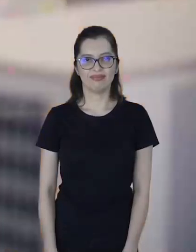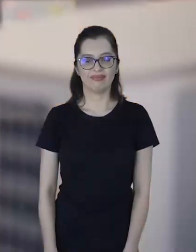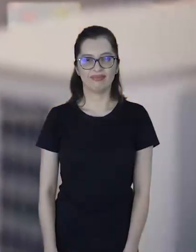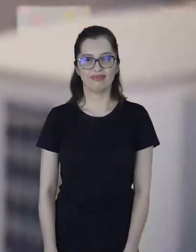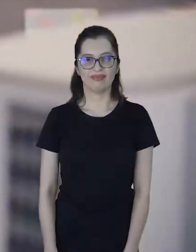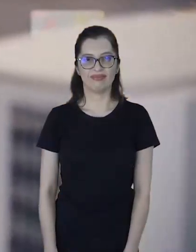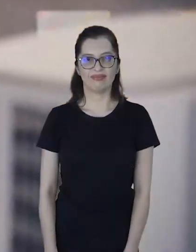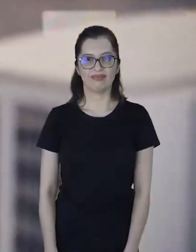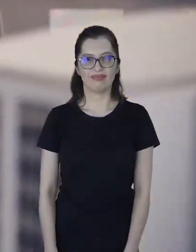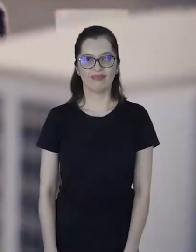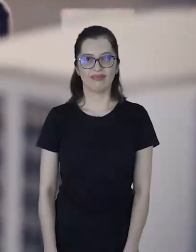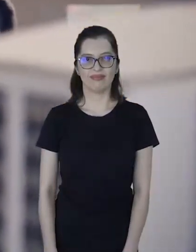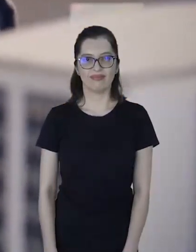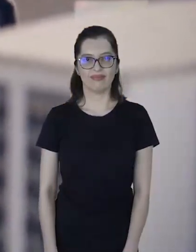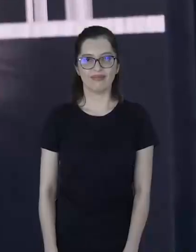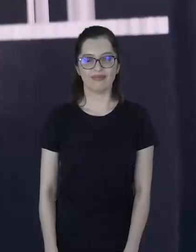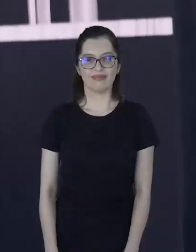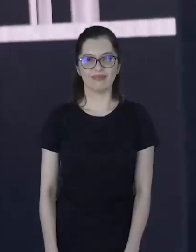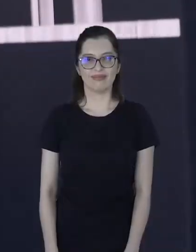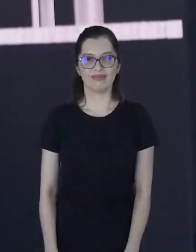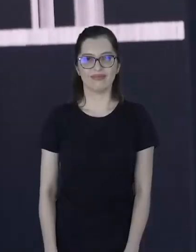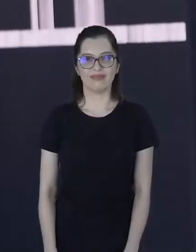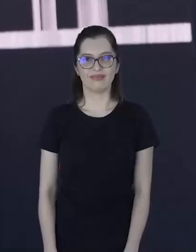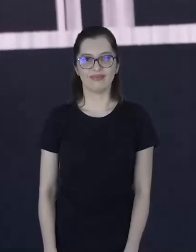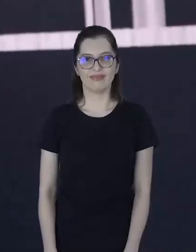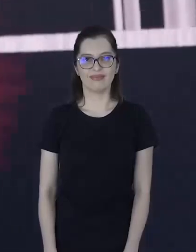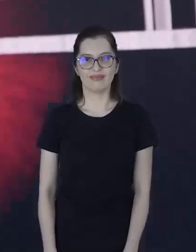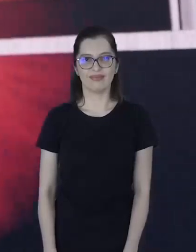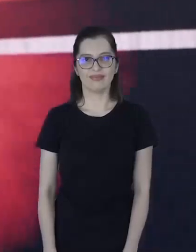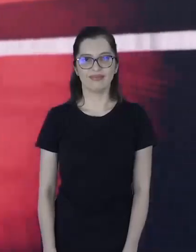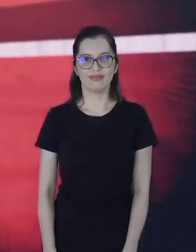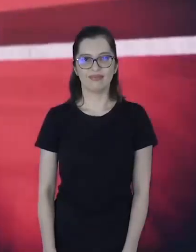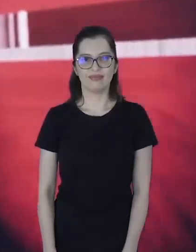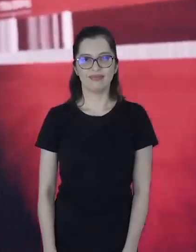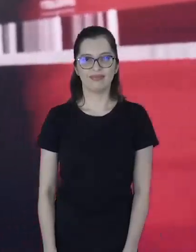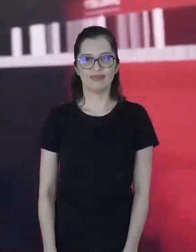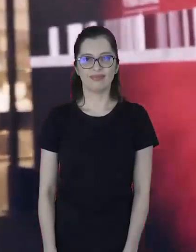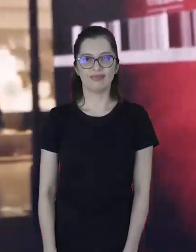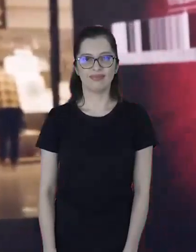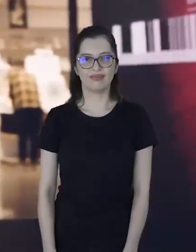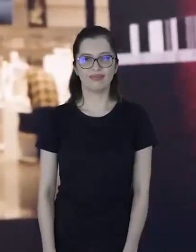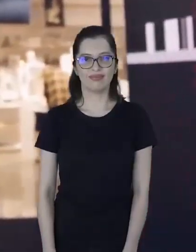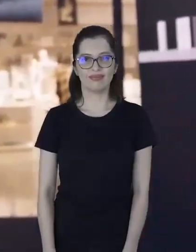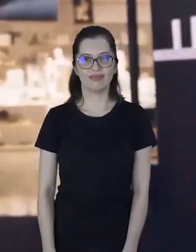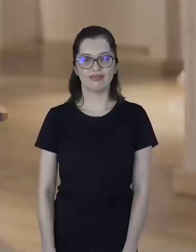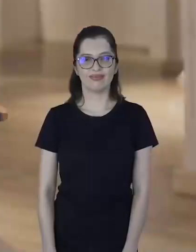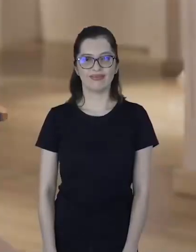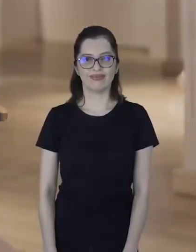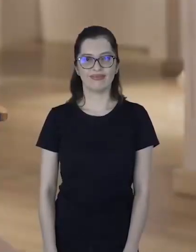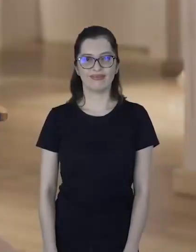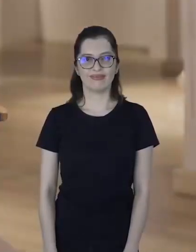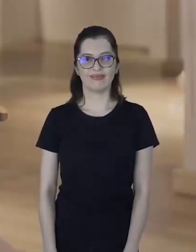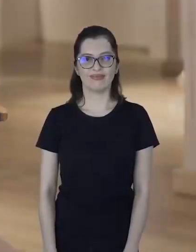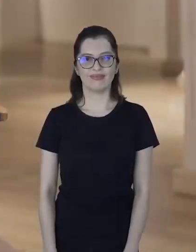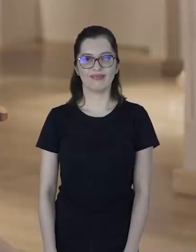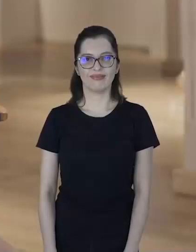conexão com a cultura. Com um casaco de cor laranja, Cláudia conversa em libras com Shizuê, uma idosa de cabelos brancos. Elas são asiáticas. Houve